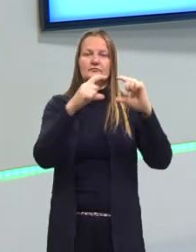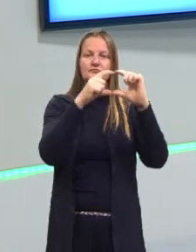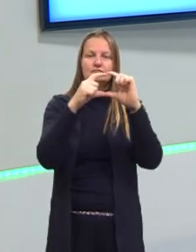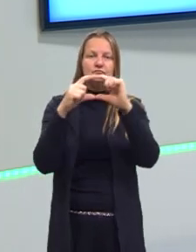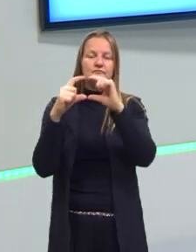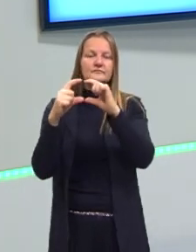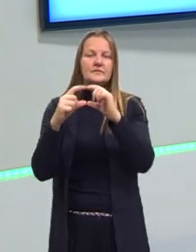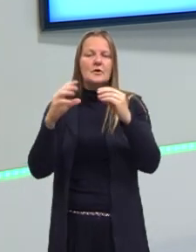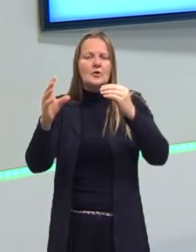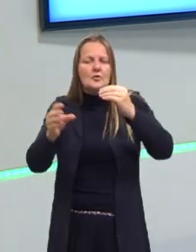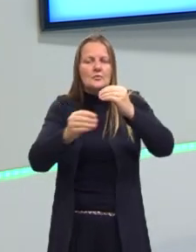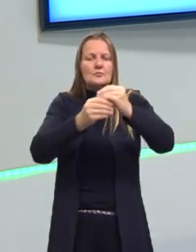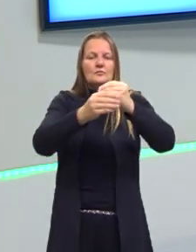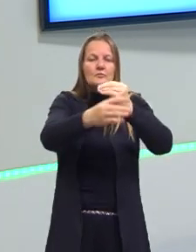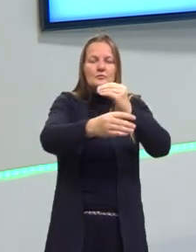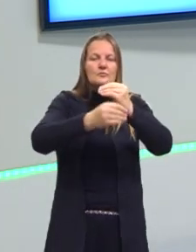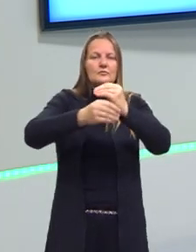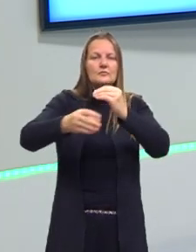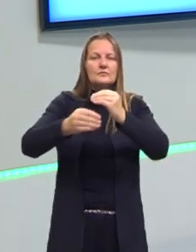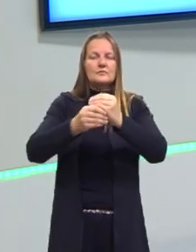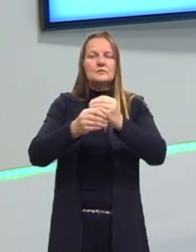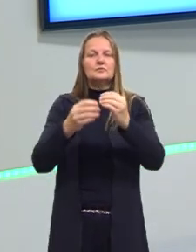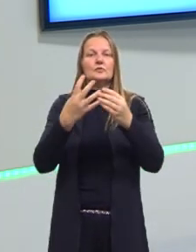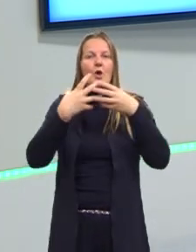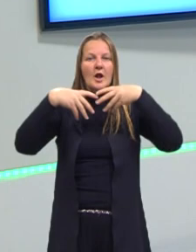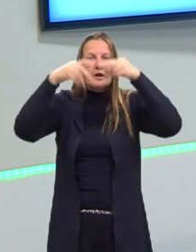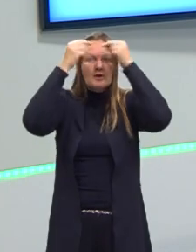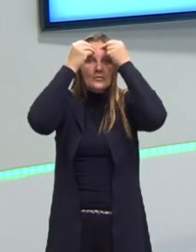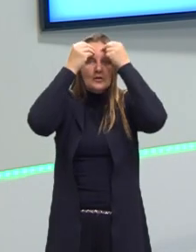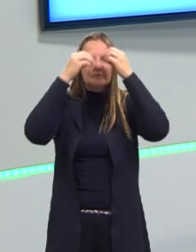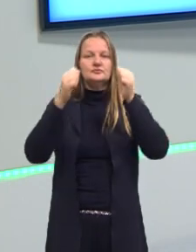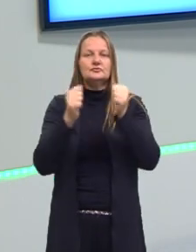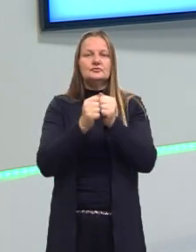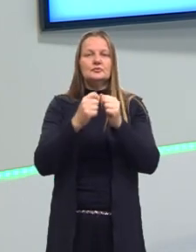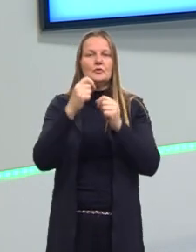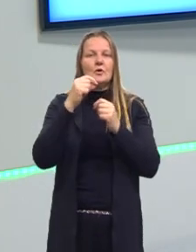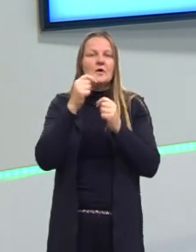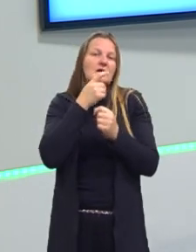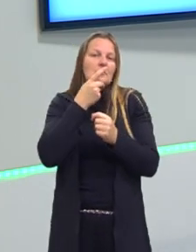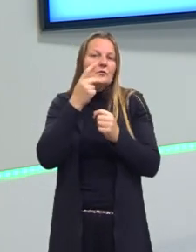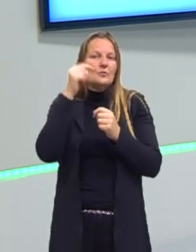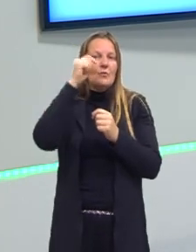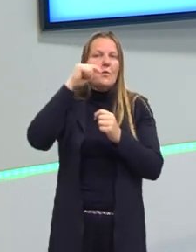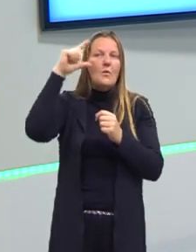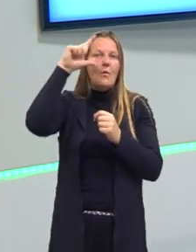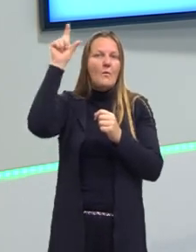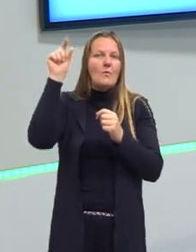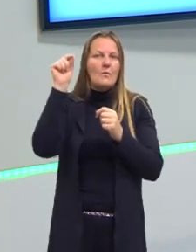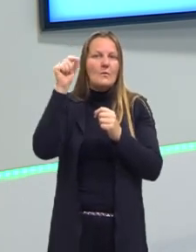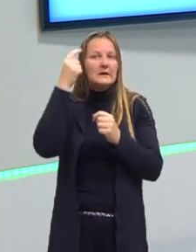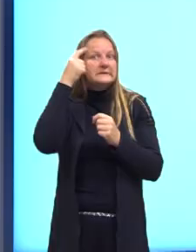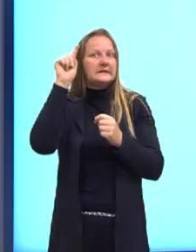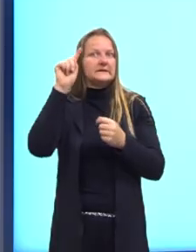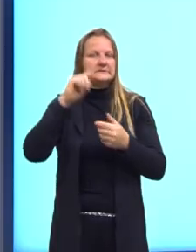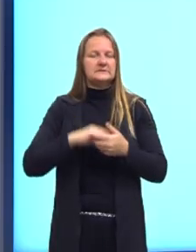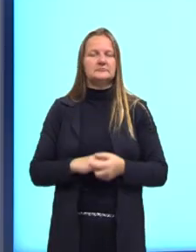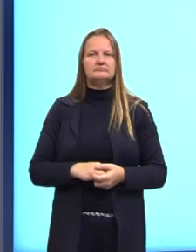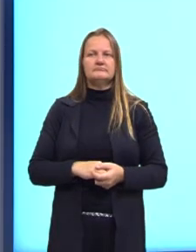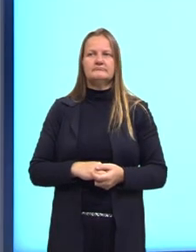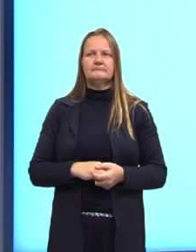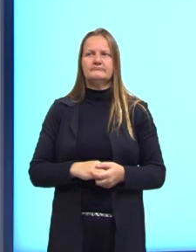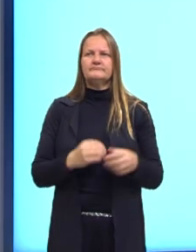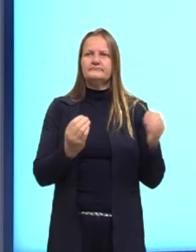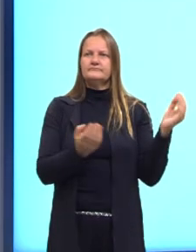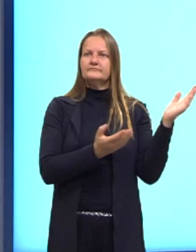complementar pela linguagem verbal dos balões de conversa, por exemplo. O ponto aqui,